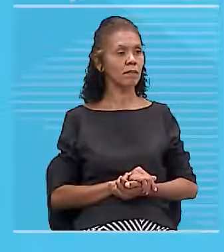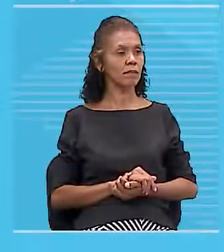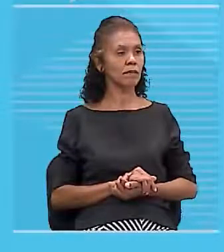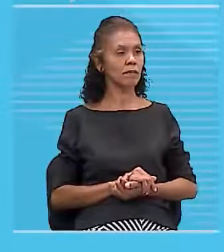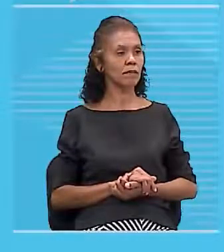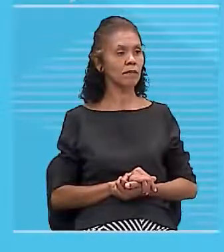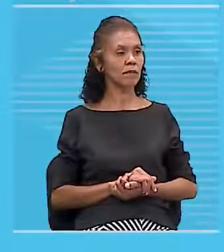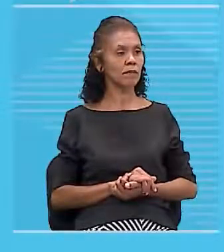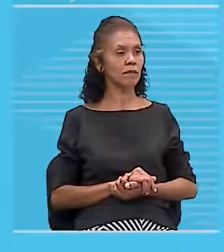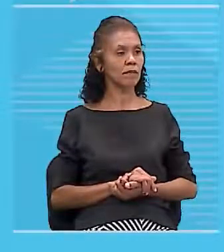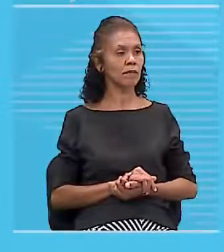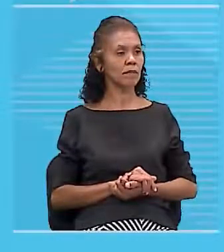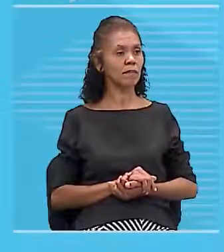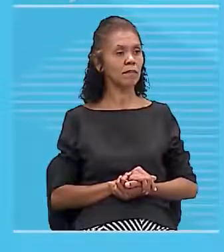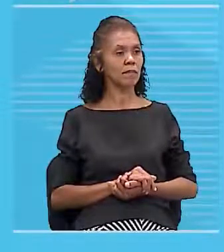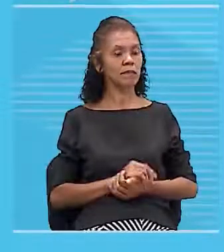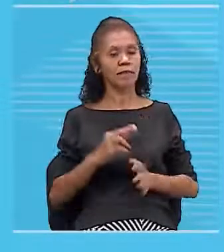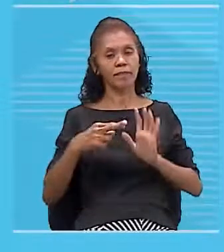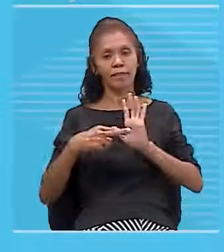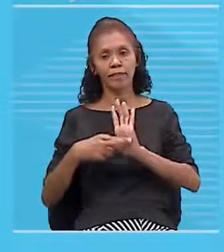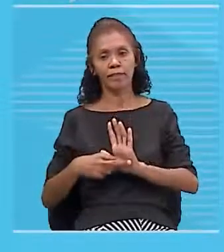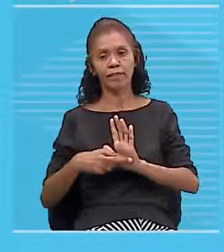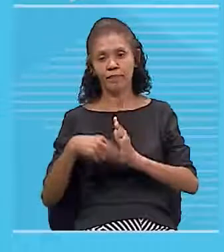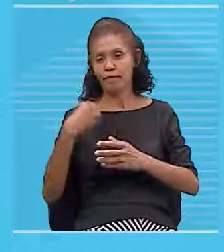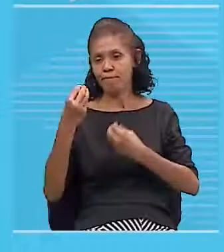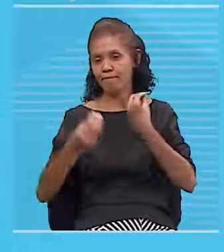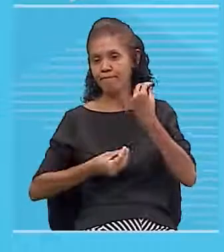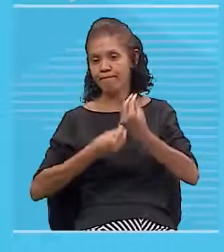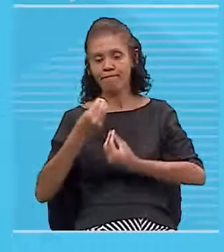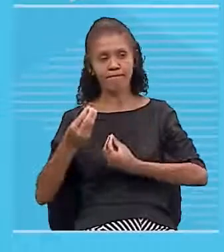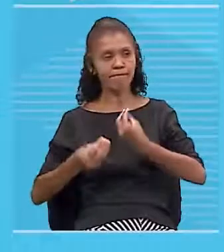E aí, como é que eu posso representar essa chapa?